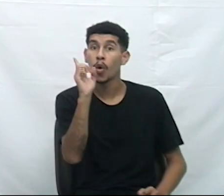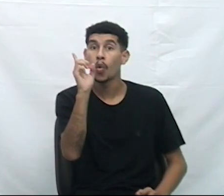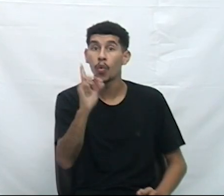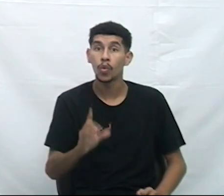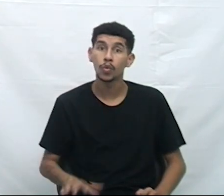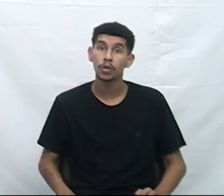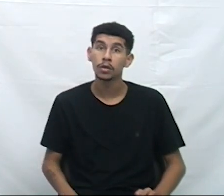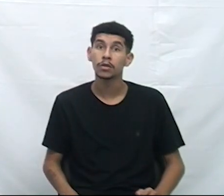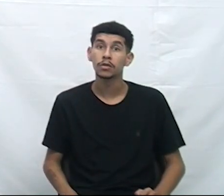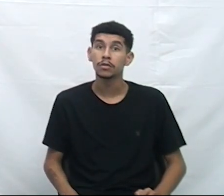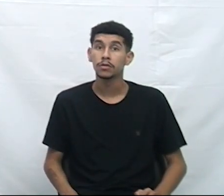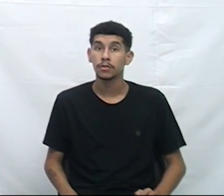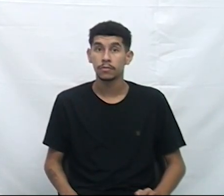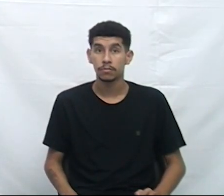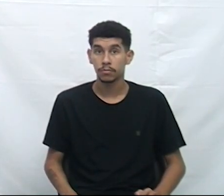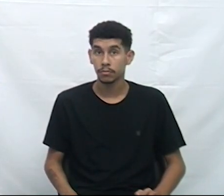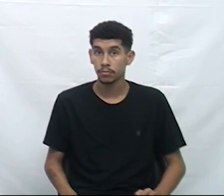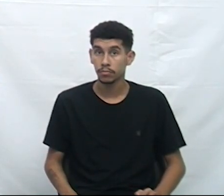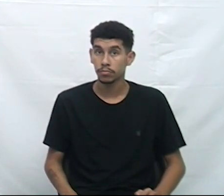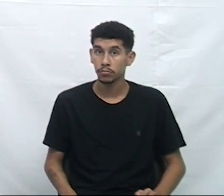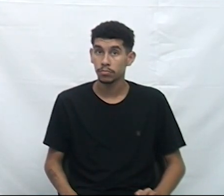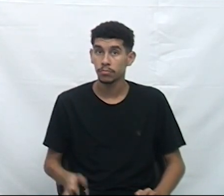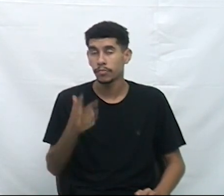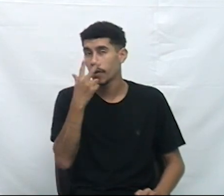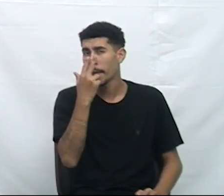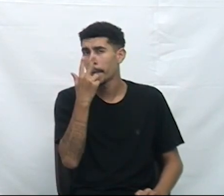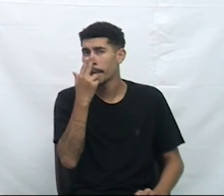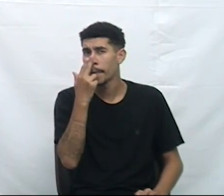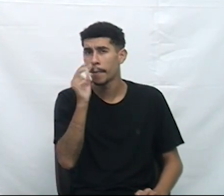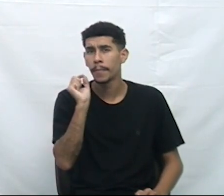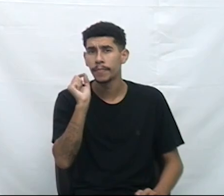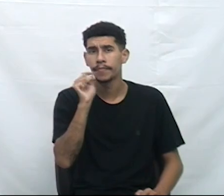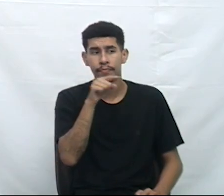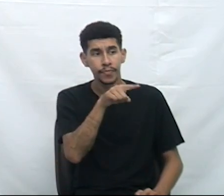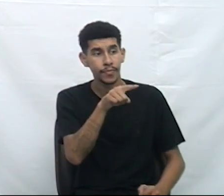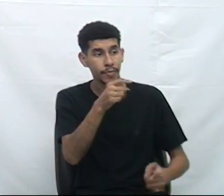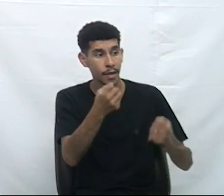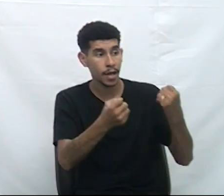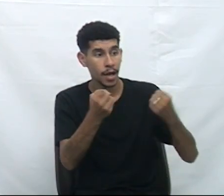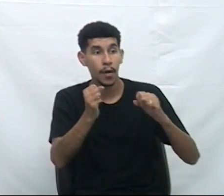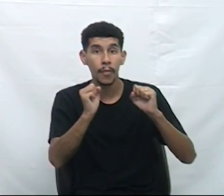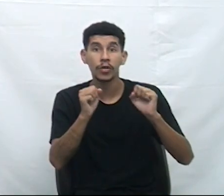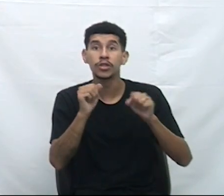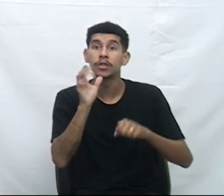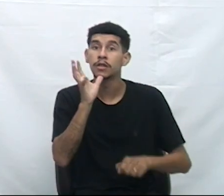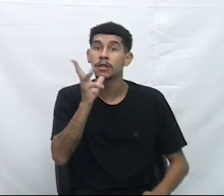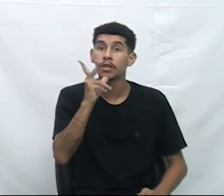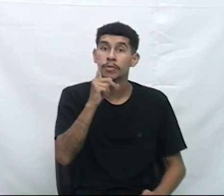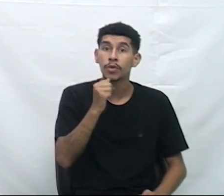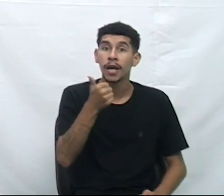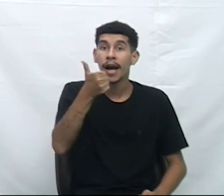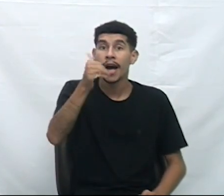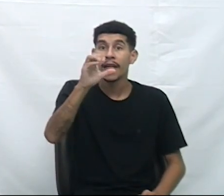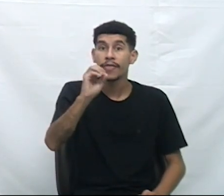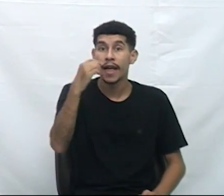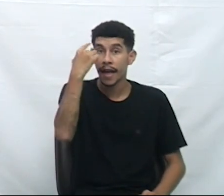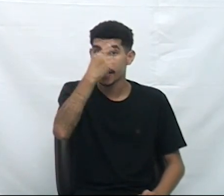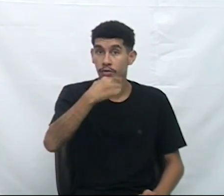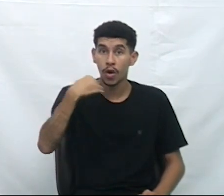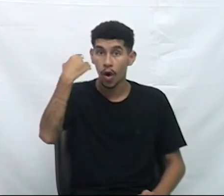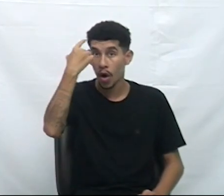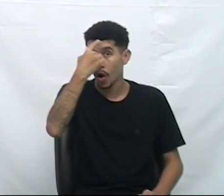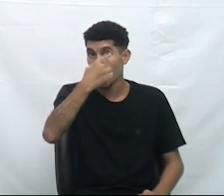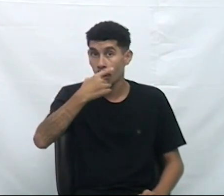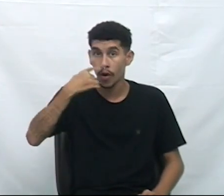Isso me preocupa. Eu tenho a impressão que esse veículo, para abastecimento, ele pode levar até 10 horas para que ele faça toda a